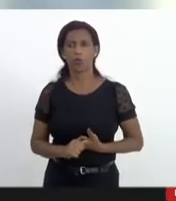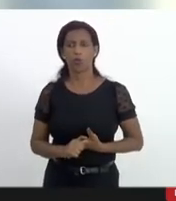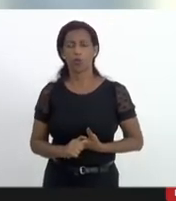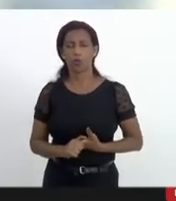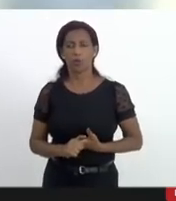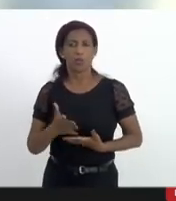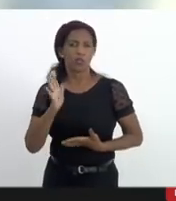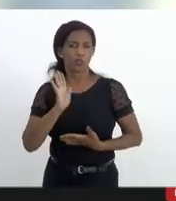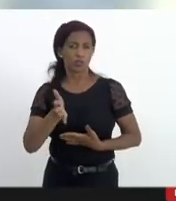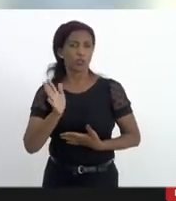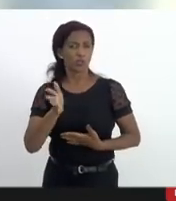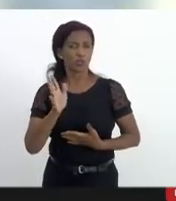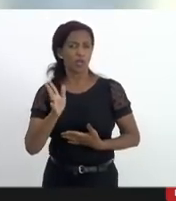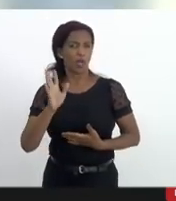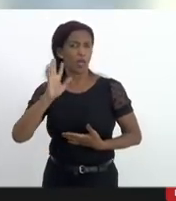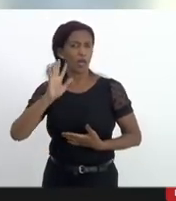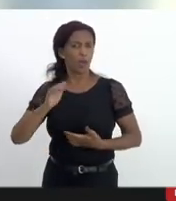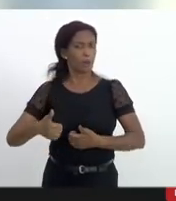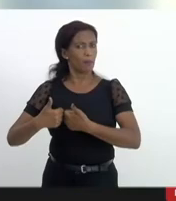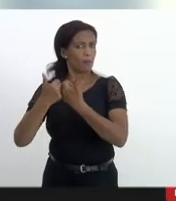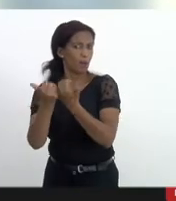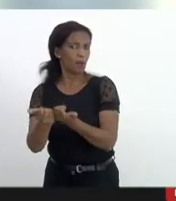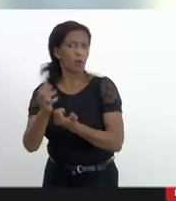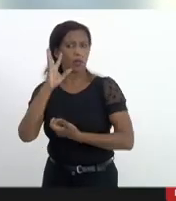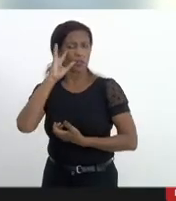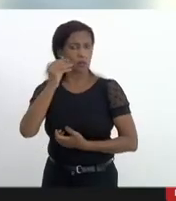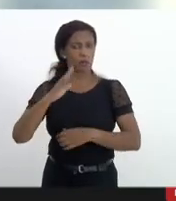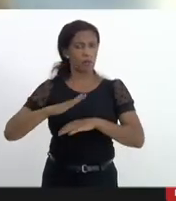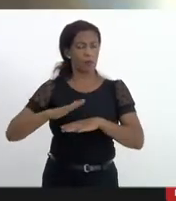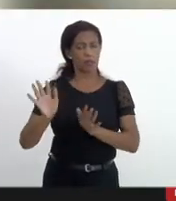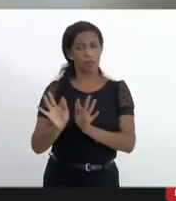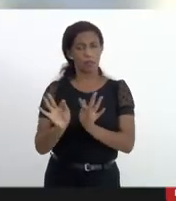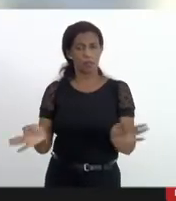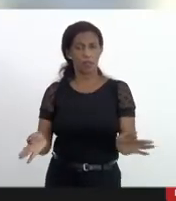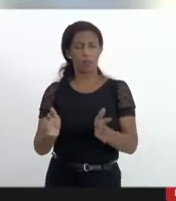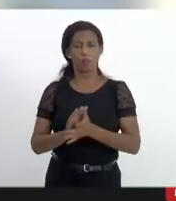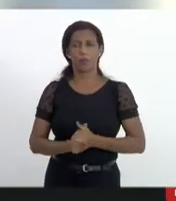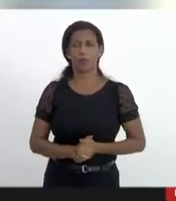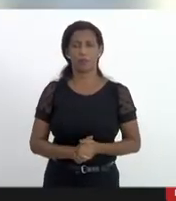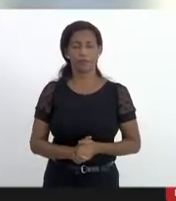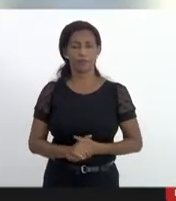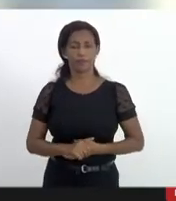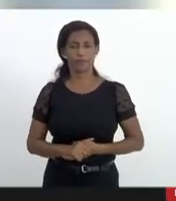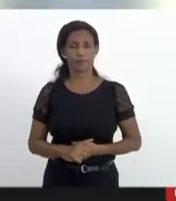realidade era muito mais cruel do que e a solução não é simples mas ela é possível